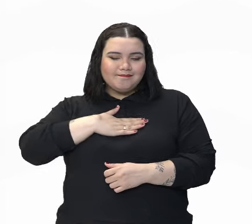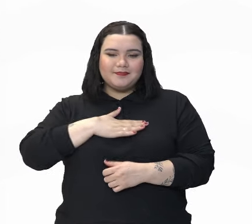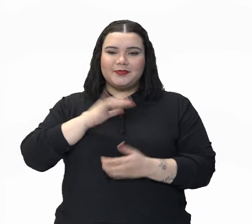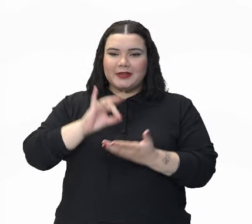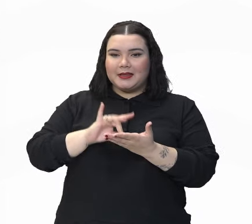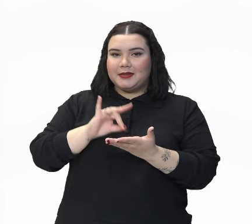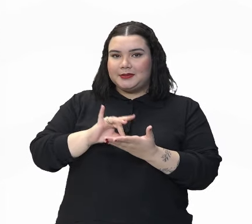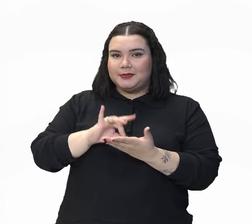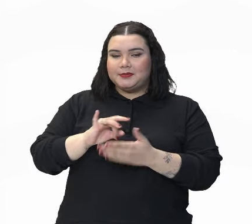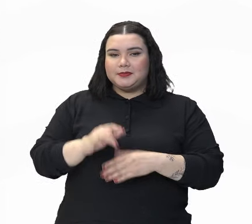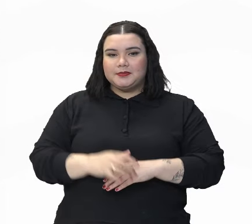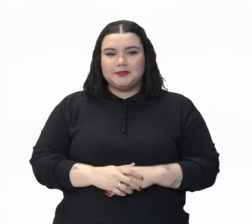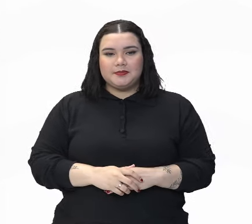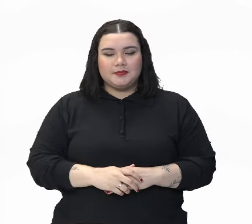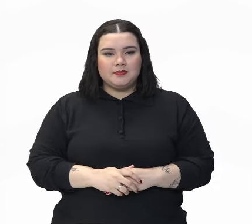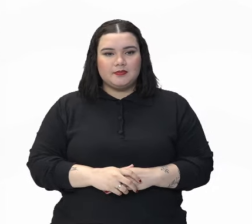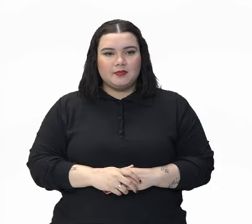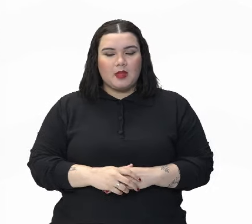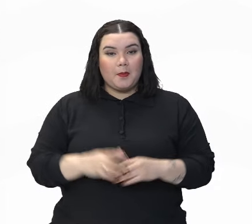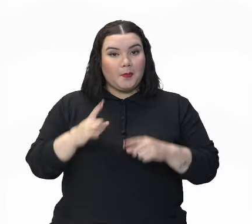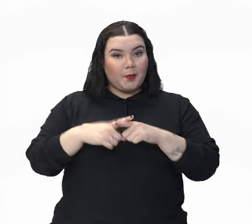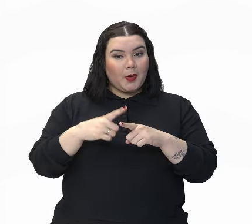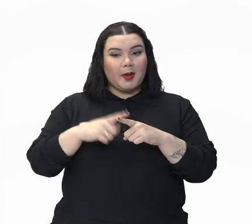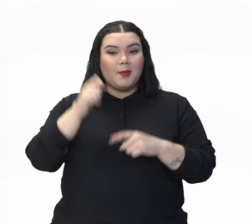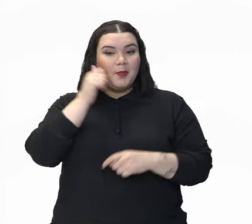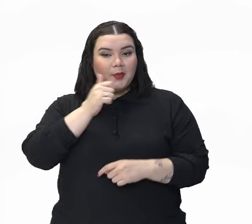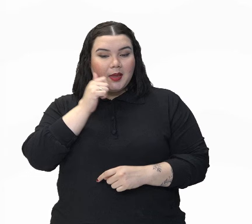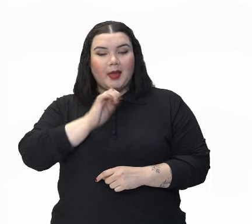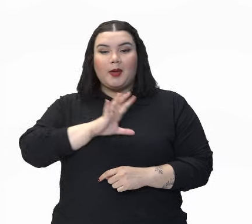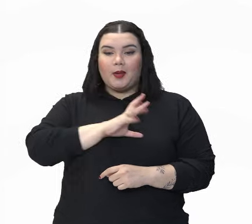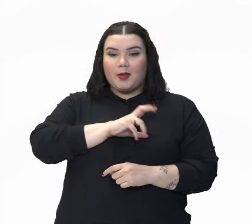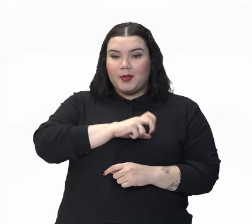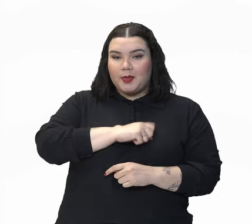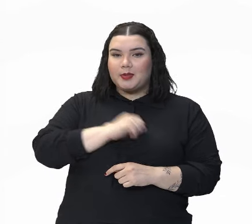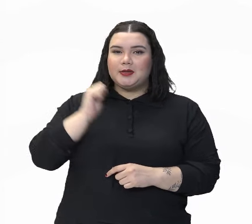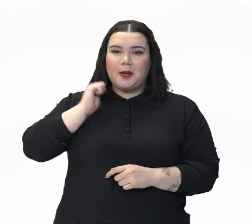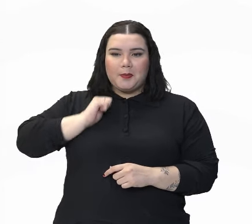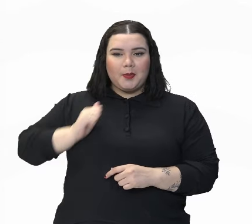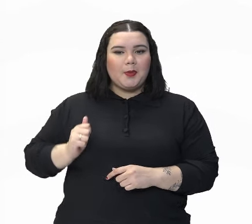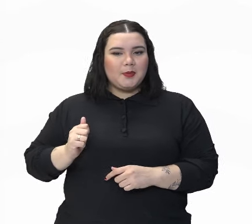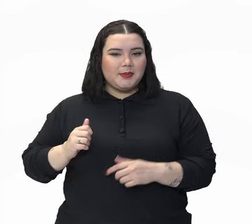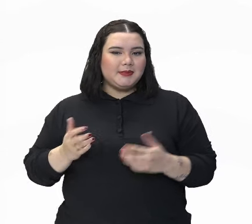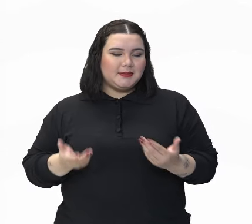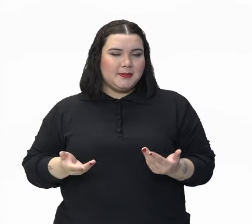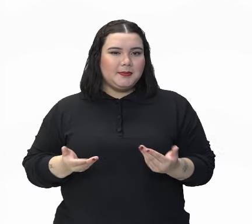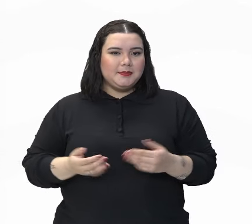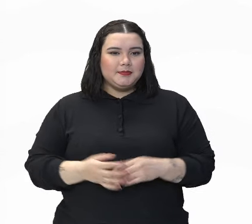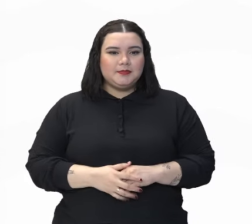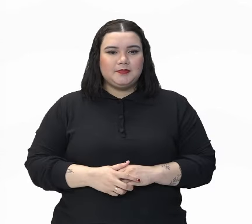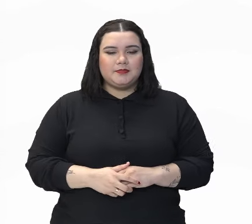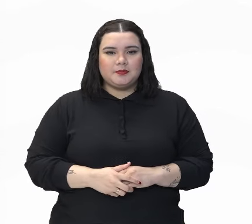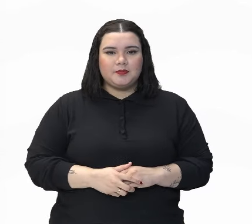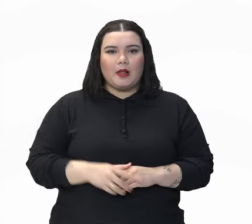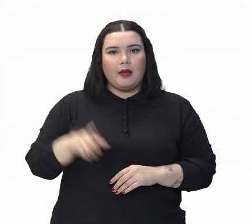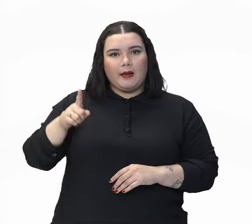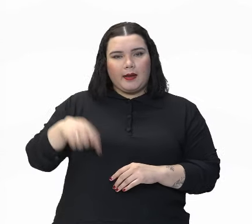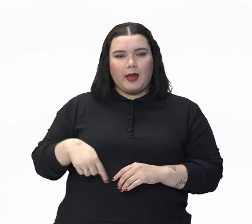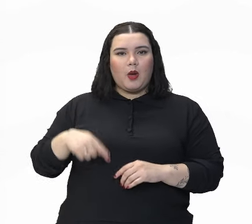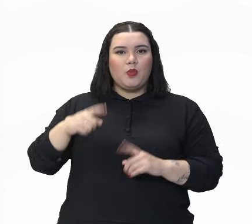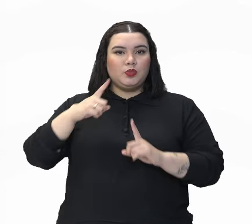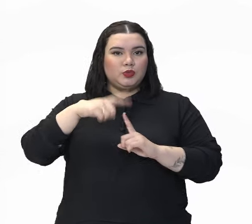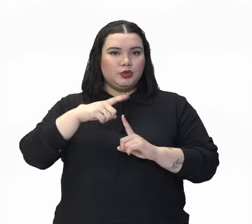bolsa. Toda mulher gosta de bolsa, né? E essa daí realmente está linda. Então, é esta a